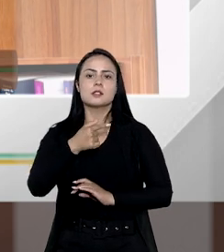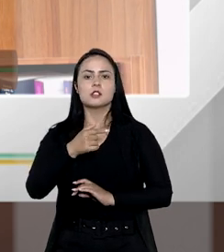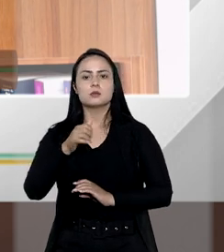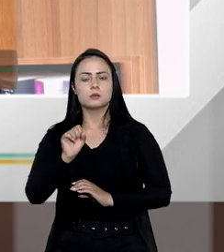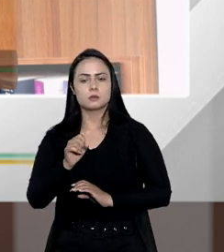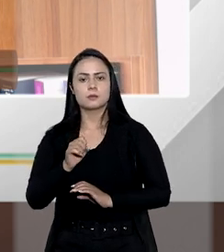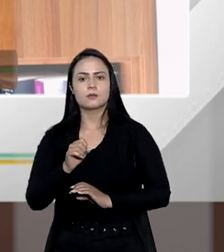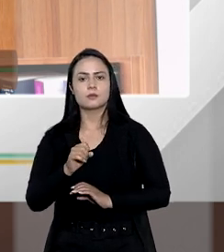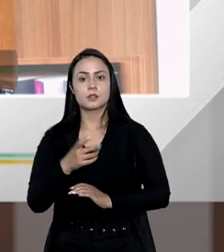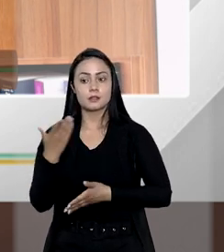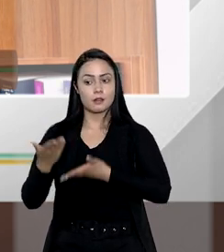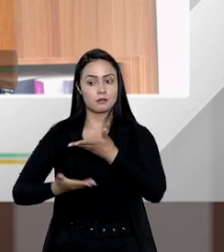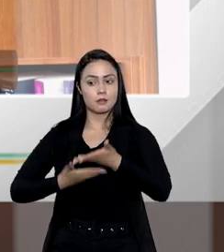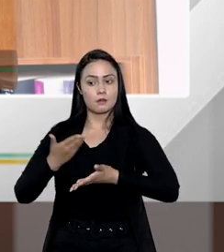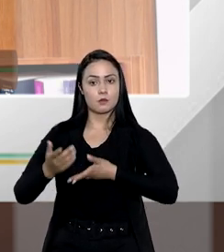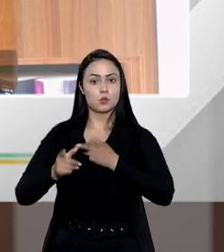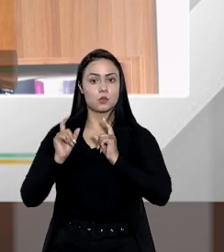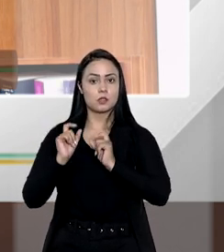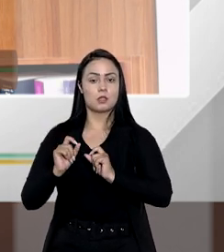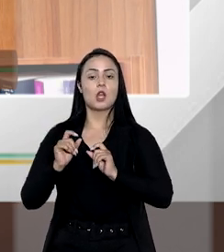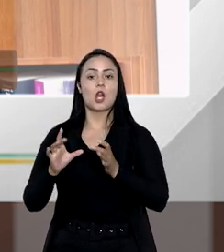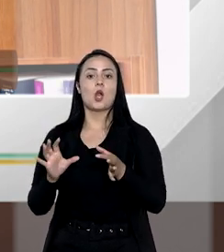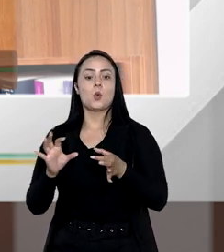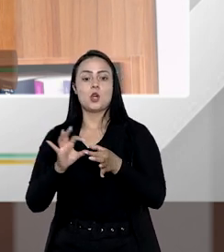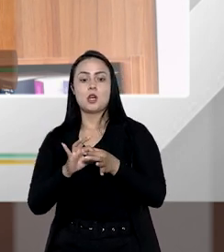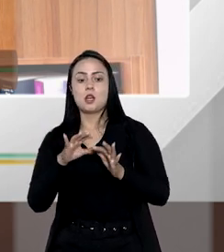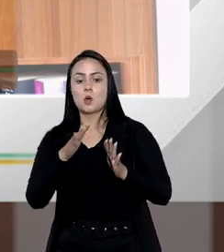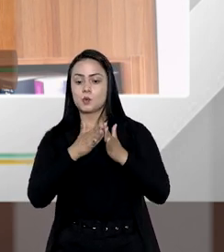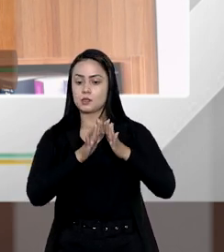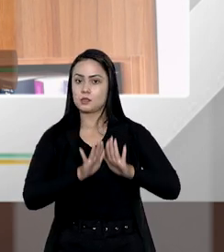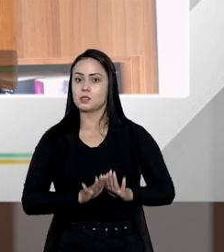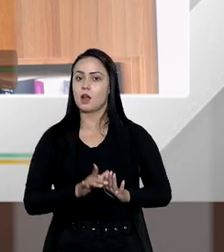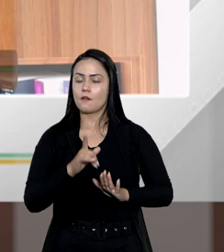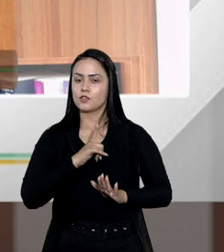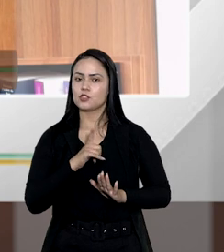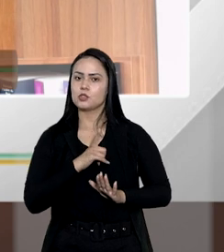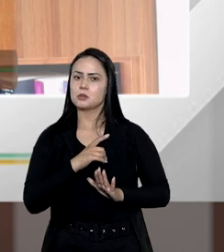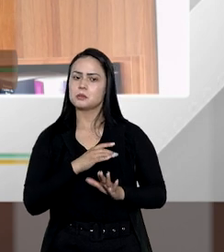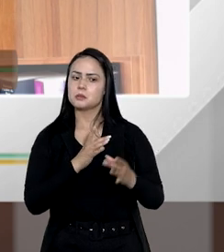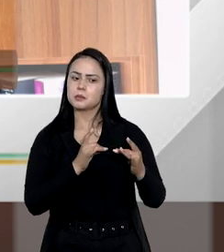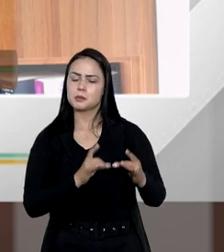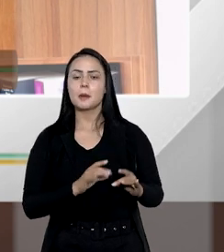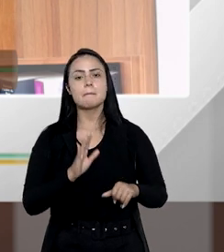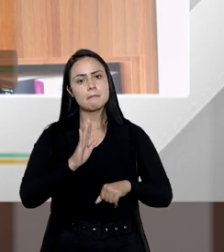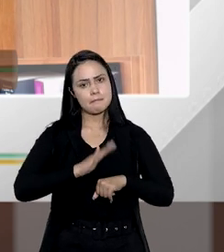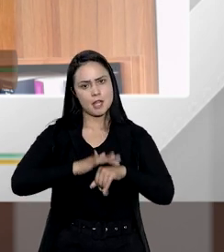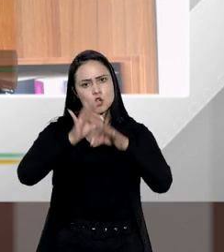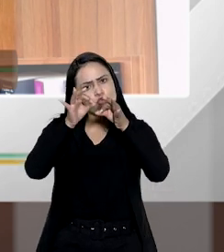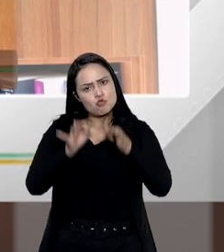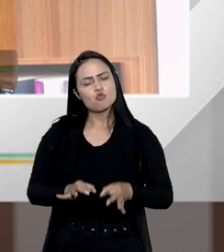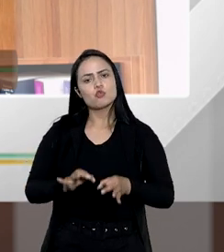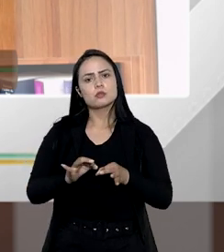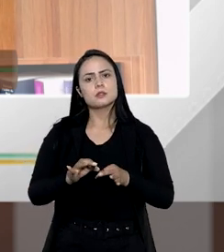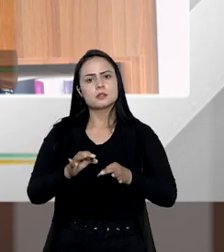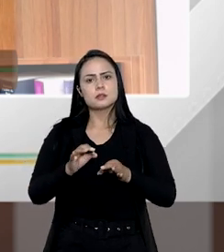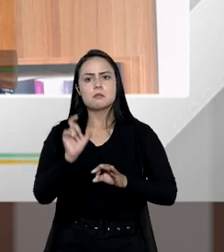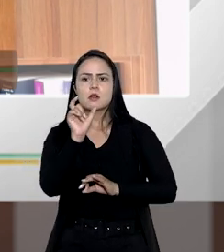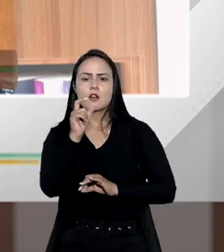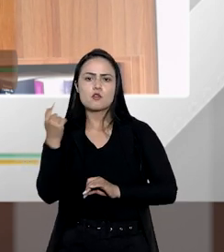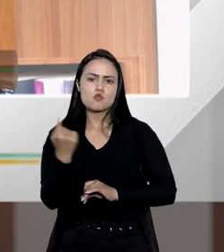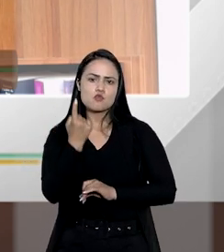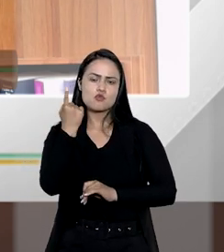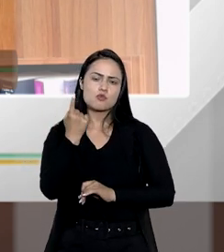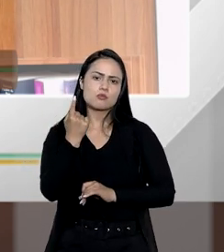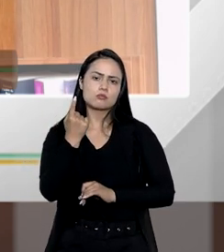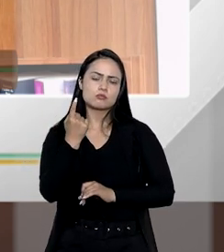96 que tratava da união estável nós tínhamos uma redação mais justa no parágrafo único do